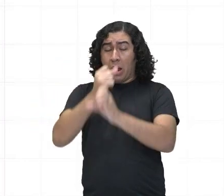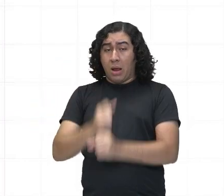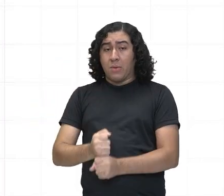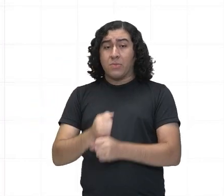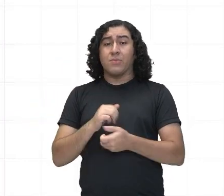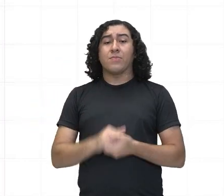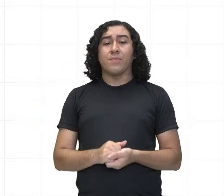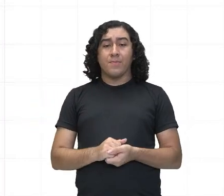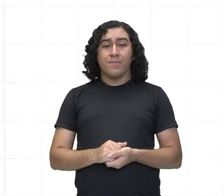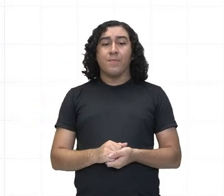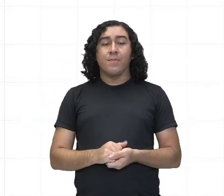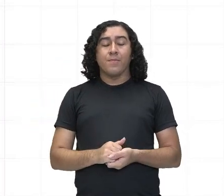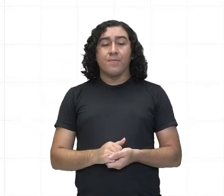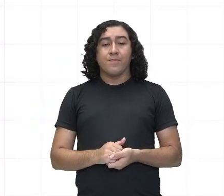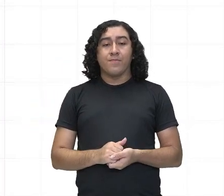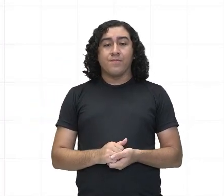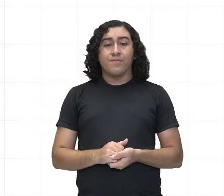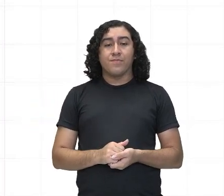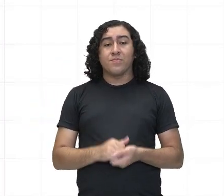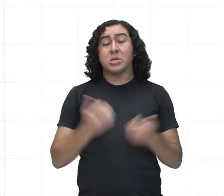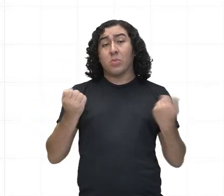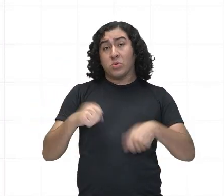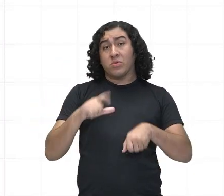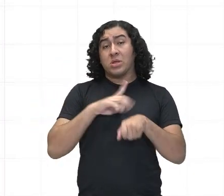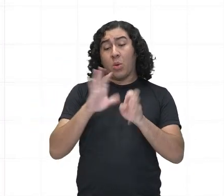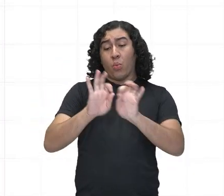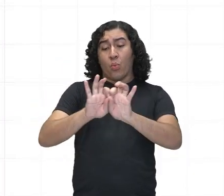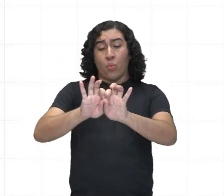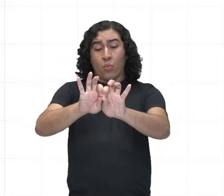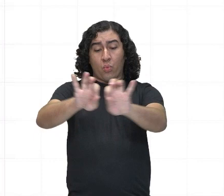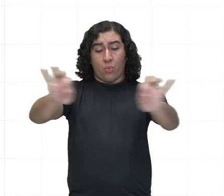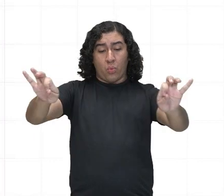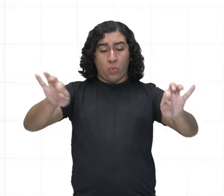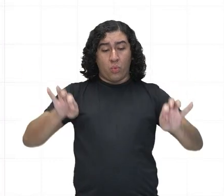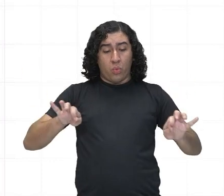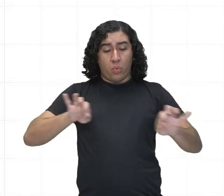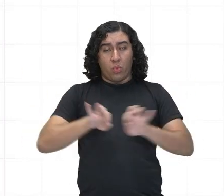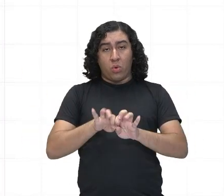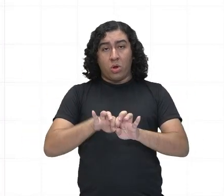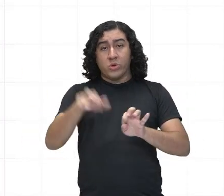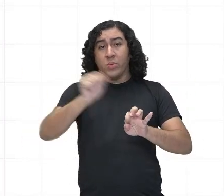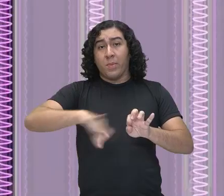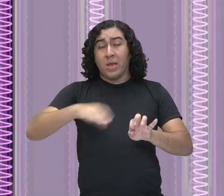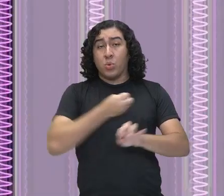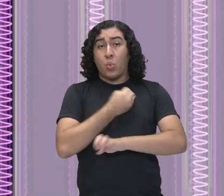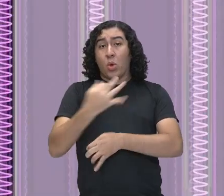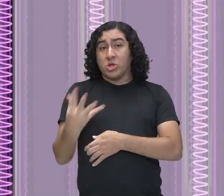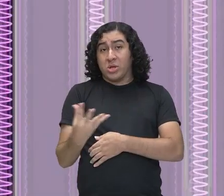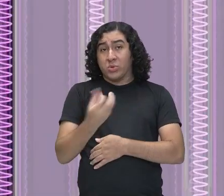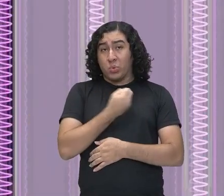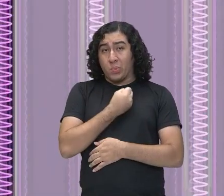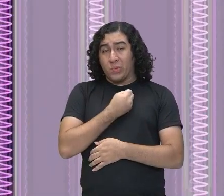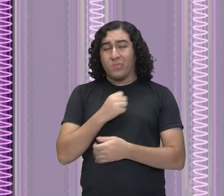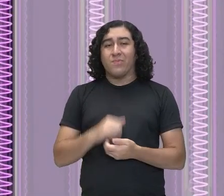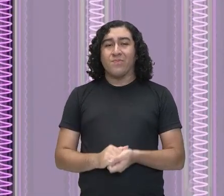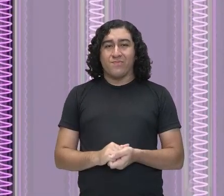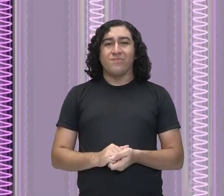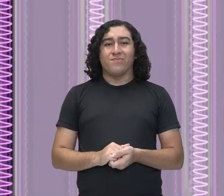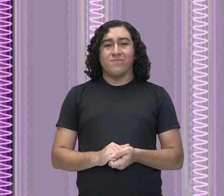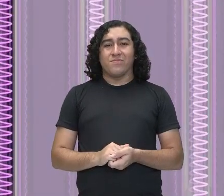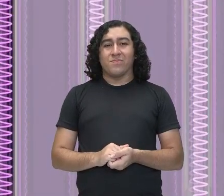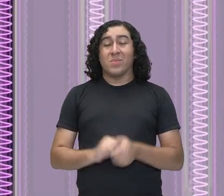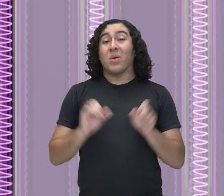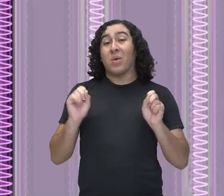triângulos e círculos, em situações como determinar medida de terrenos. Muito bem,